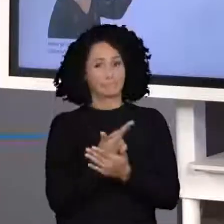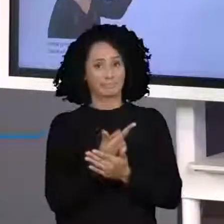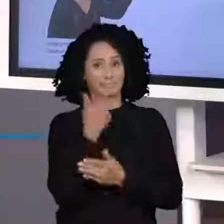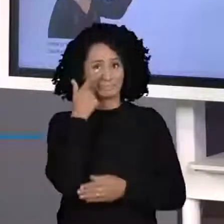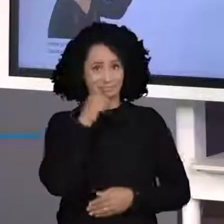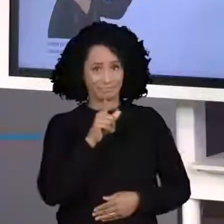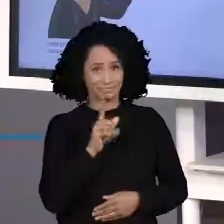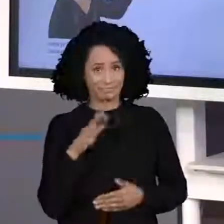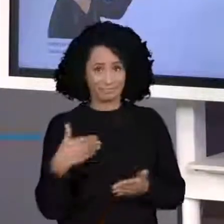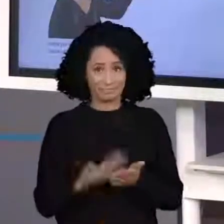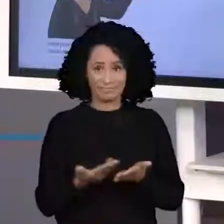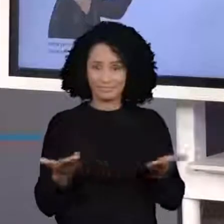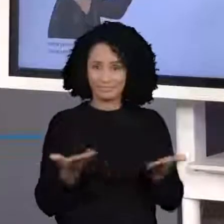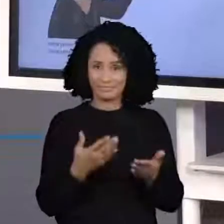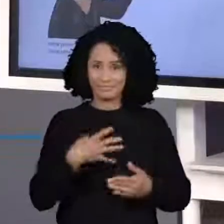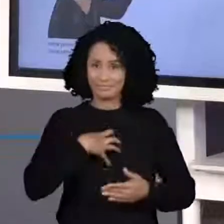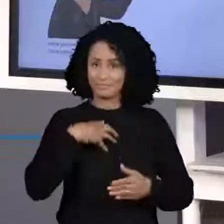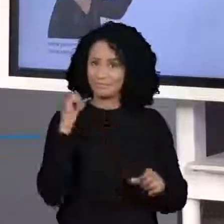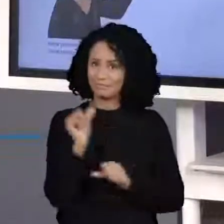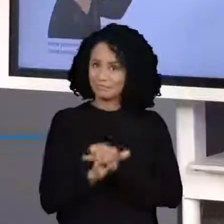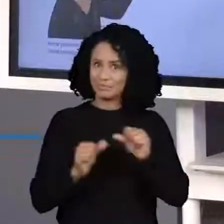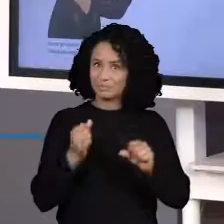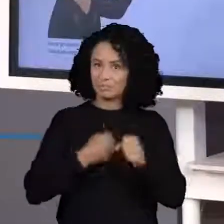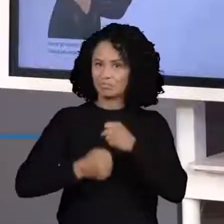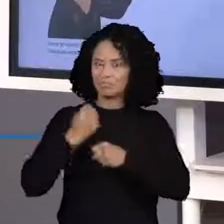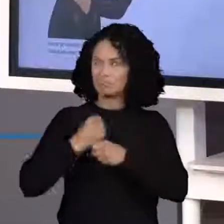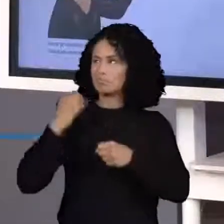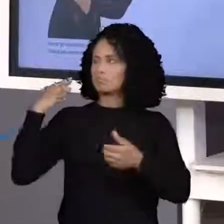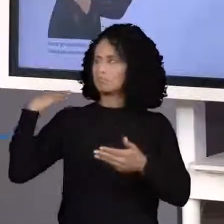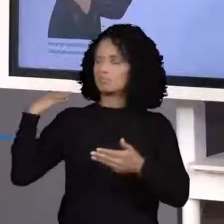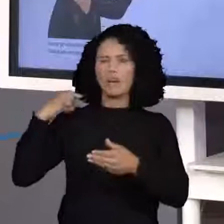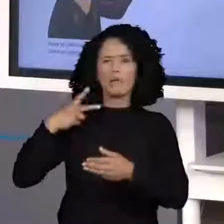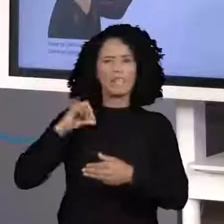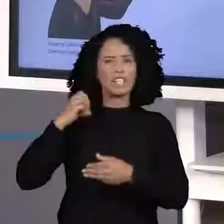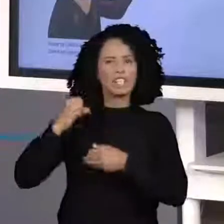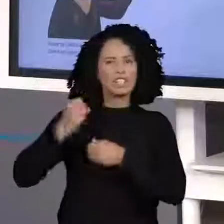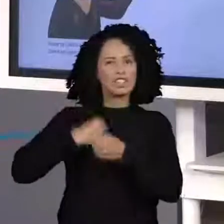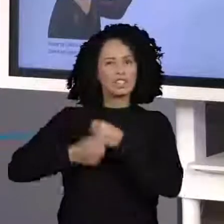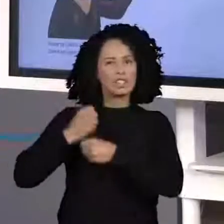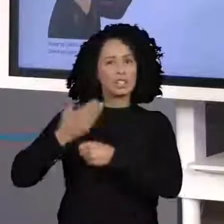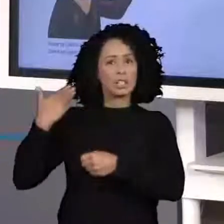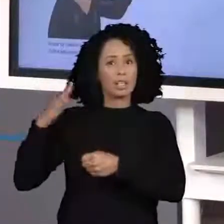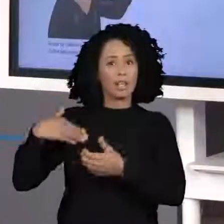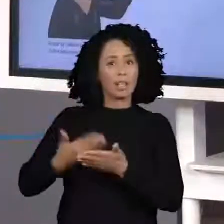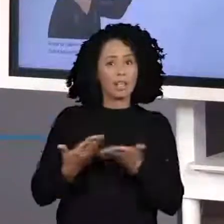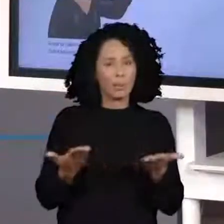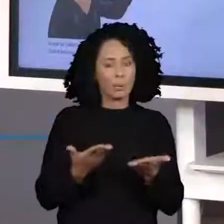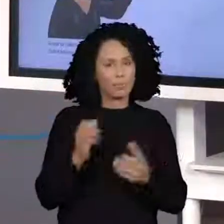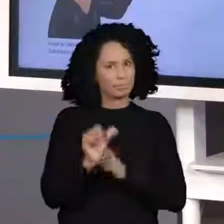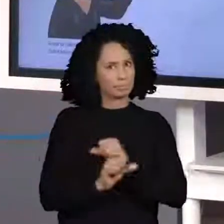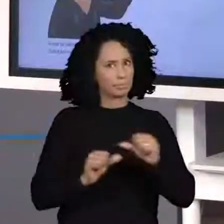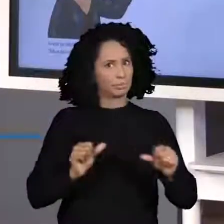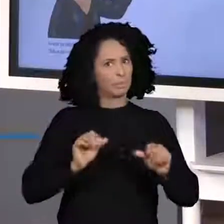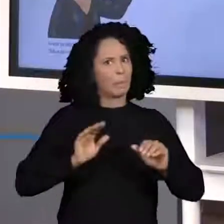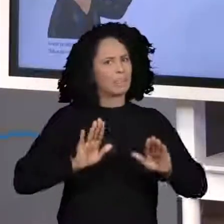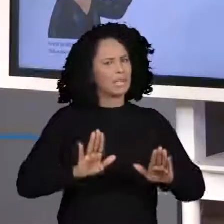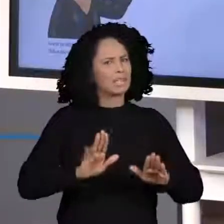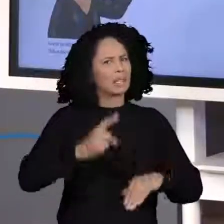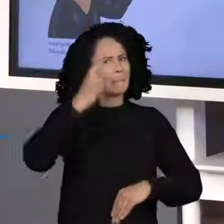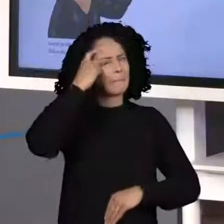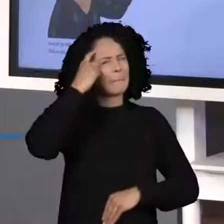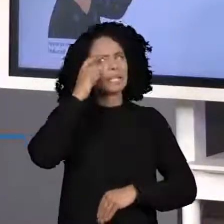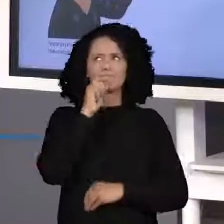mudou bastante aí se a gente pensar em um período de 20 anos. Mas se eu pensar em um período aí de 500 anos,